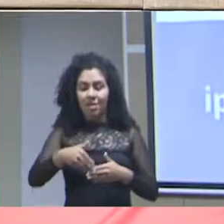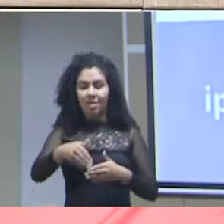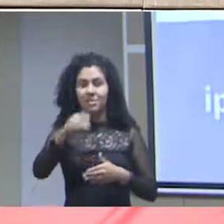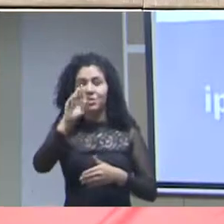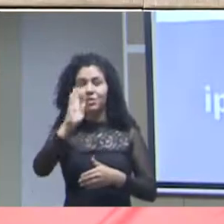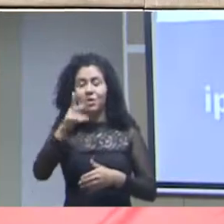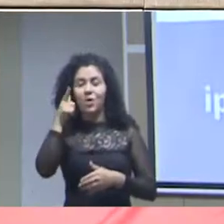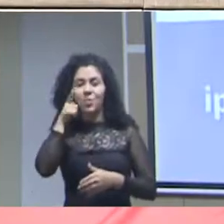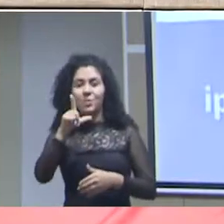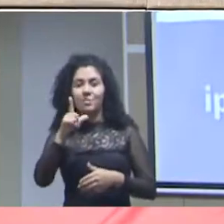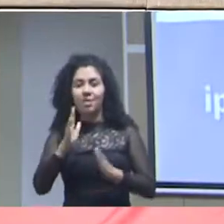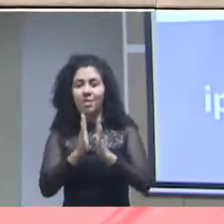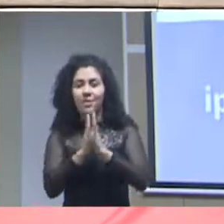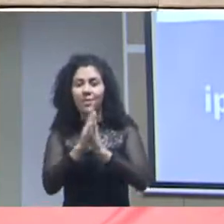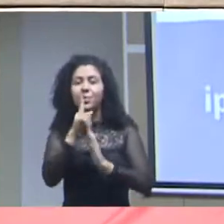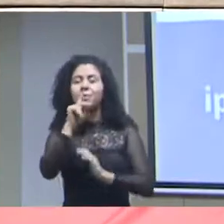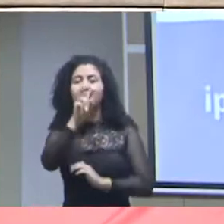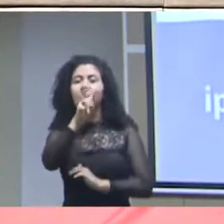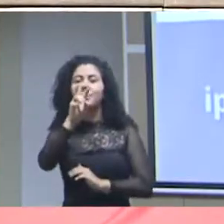ano 55 anos